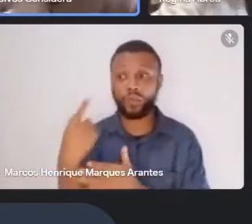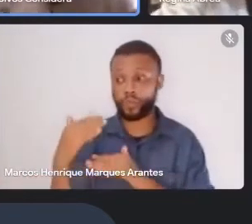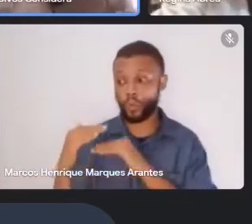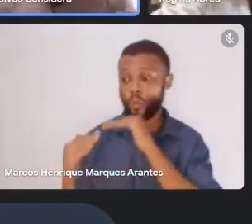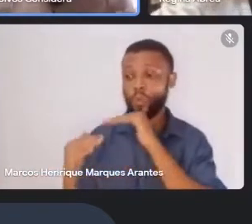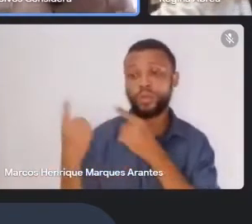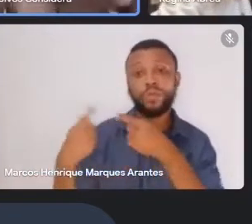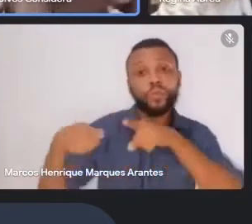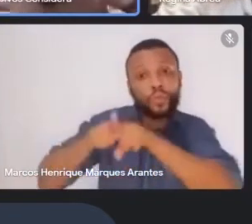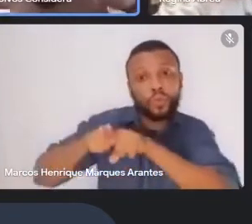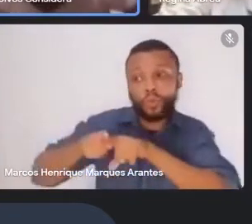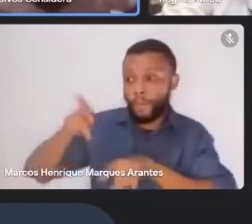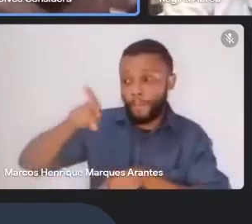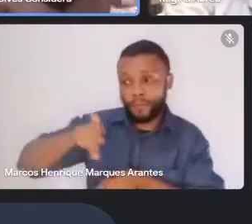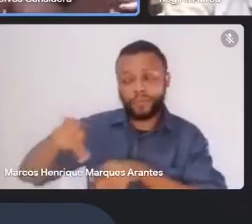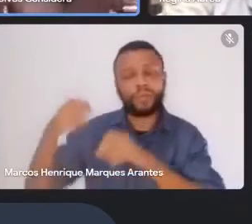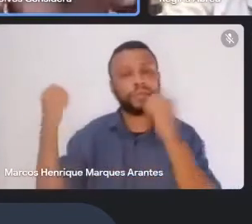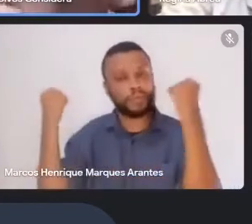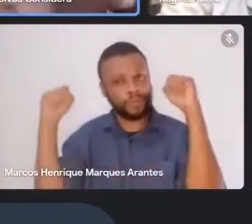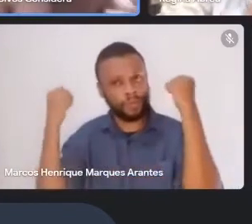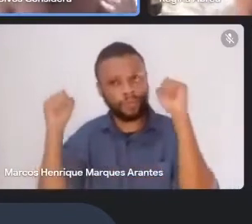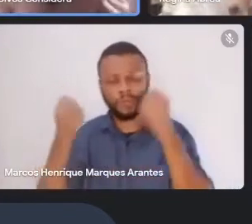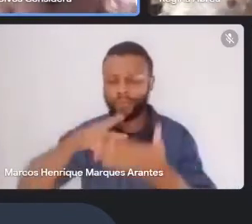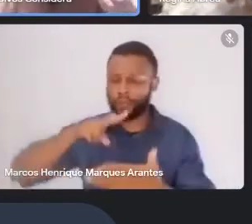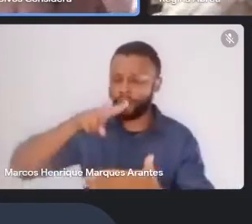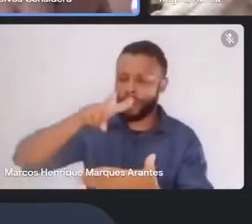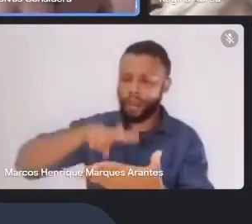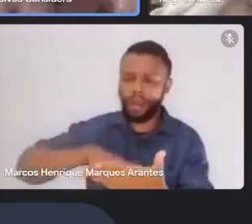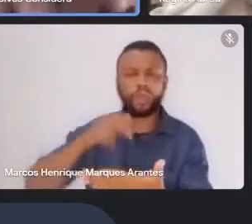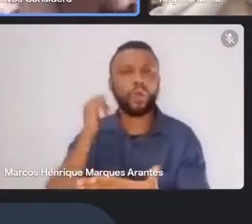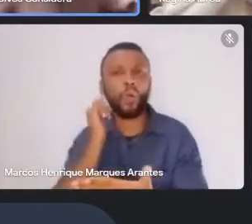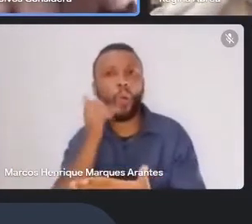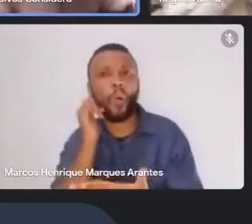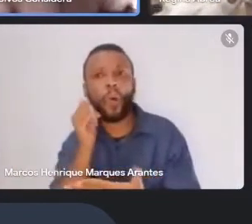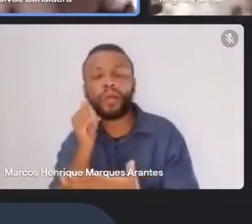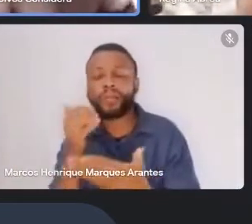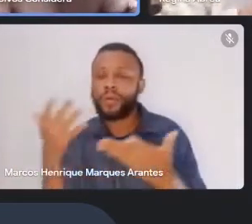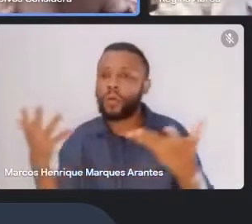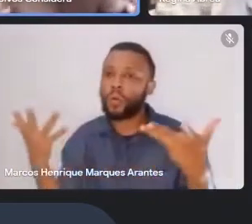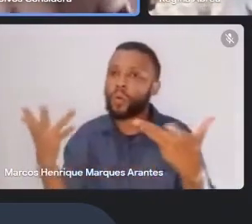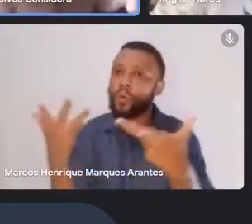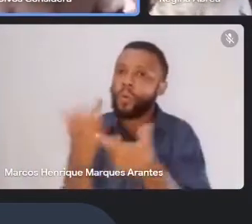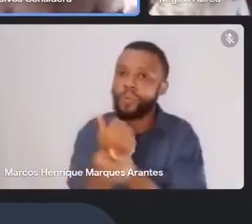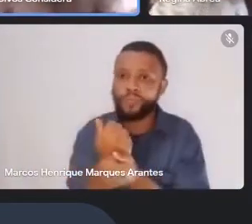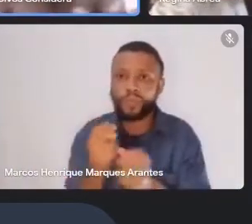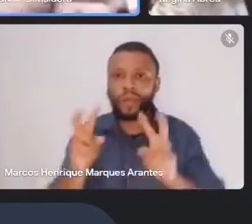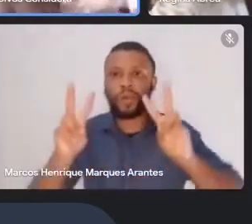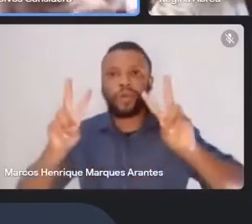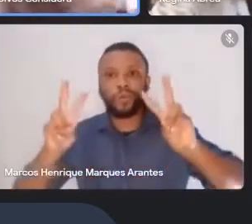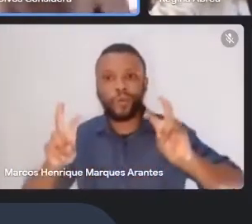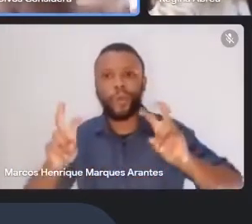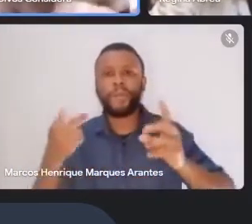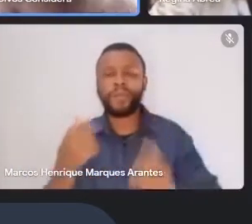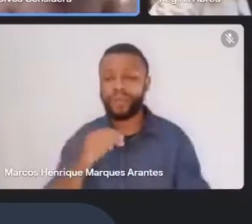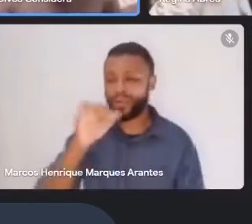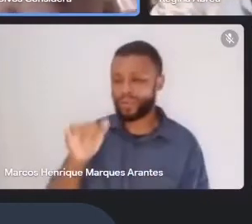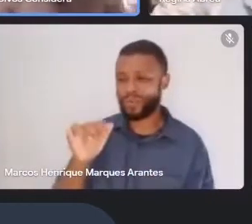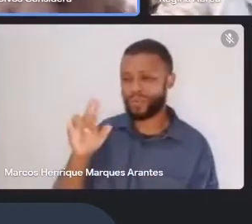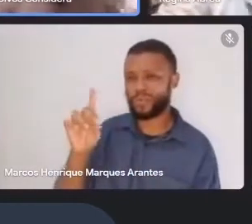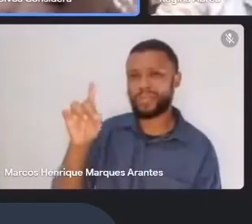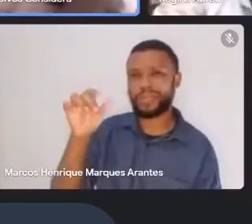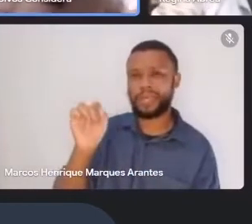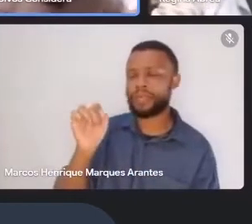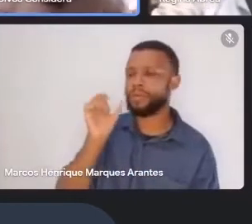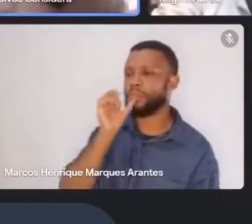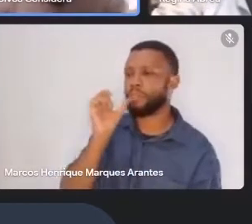física, enquanto eu estava fazendo a leitura dramatizada do conto, que era um conto bacanérrimo sobre a malhação de Judas nas comunidades